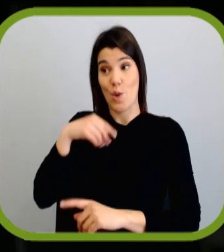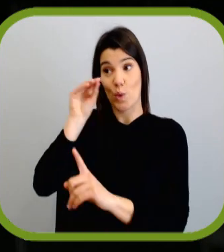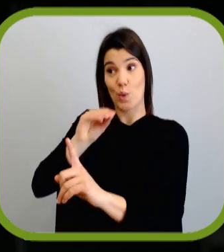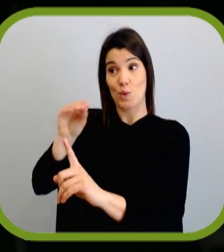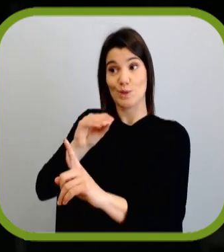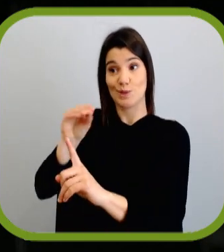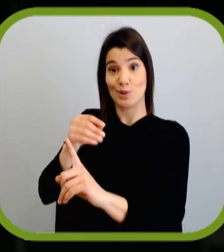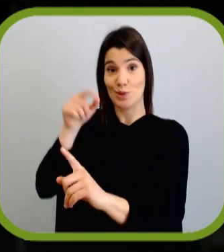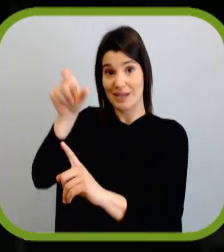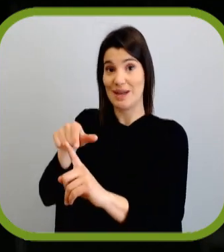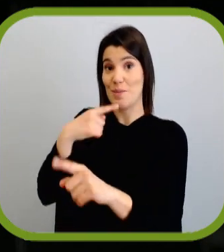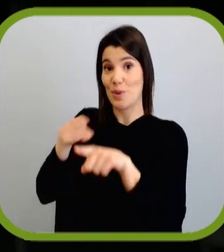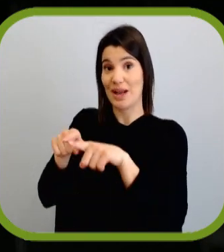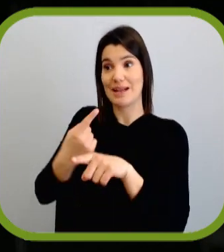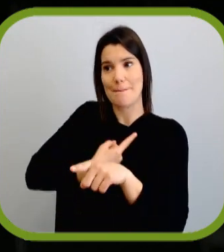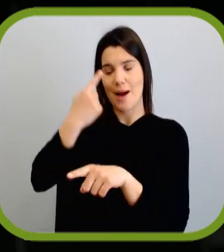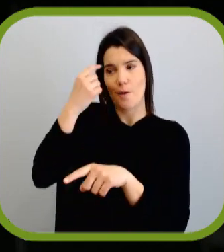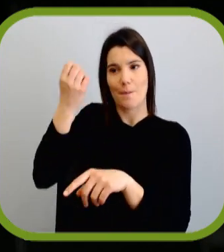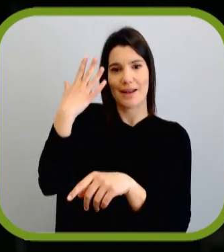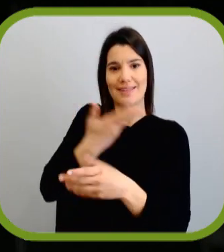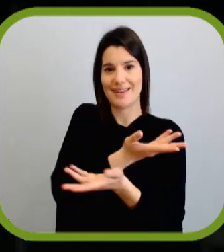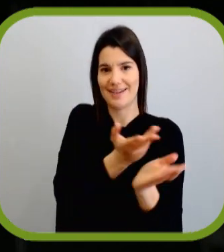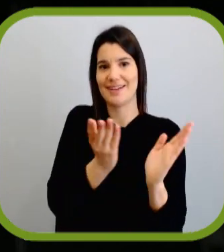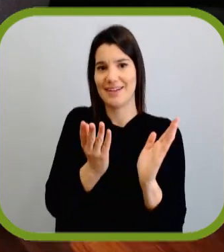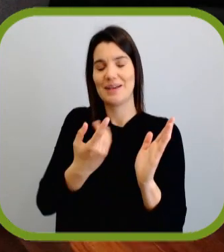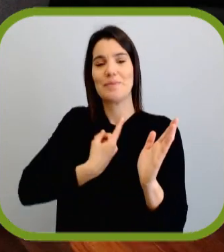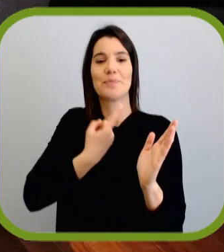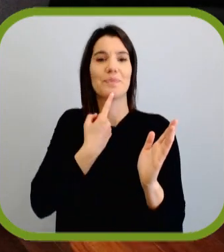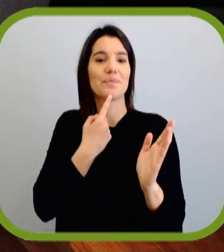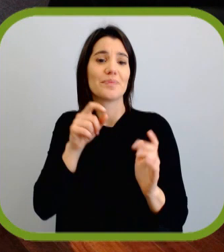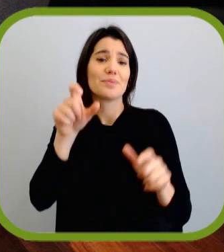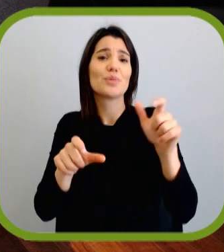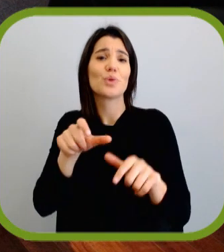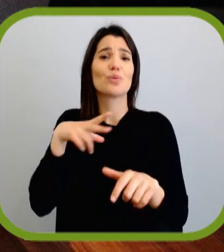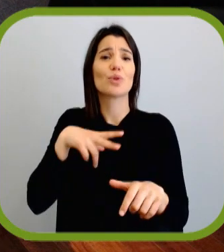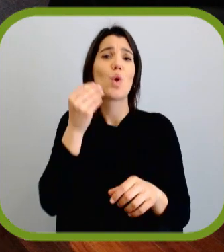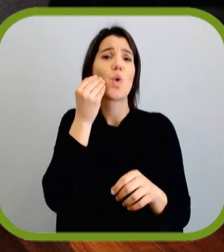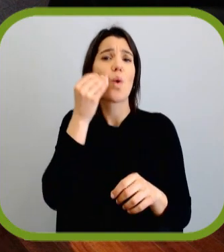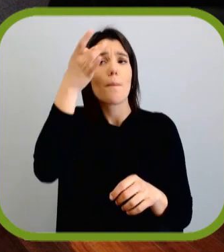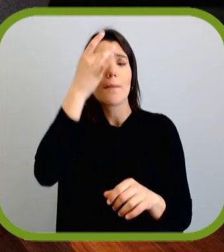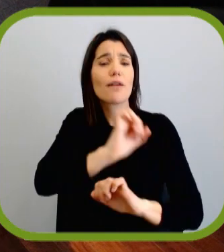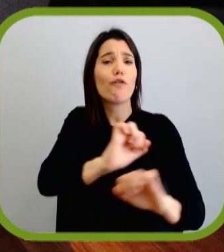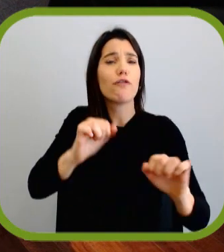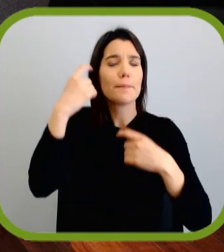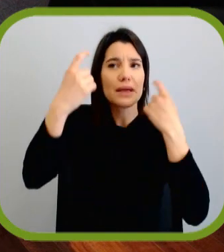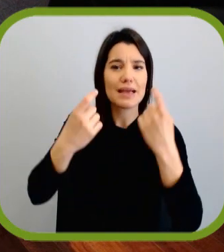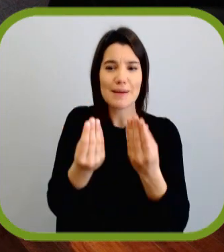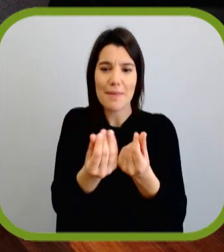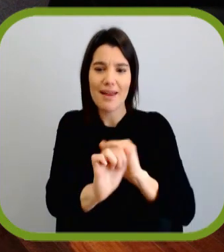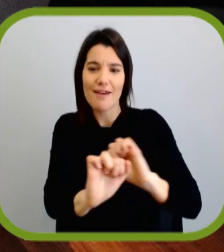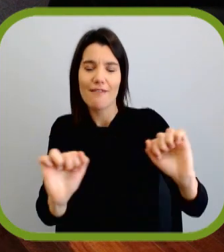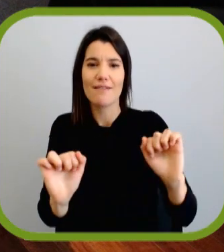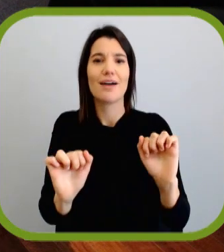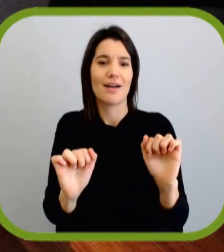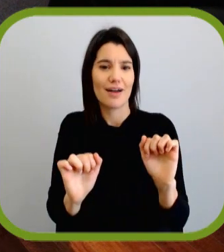consultor mesmo de políticos tem, sobretudo, objetivo de o compreender. E, portanto, o que nós temos de perceber é como é que os portugueses funcionam, o que é que pensam,